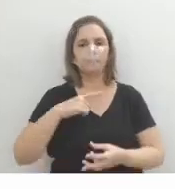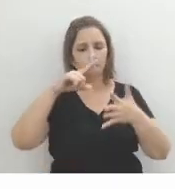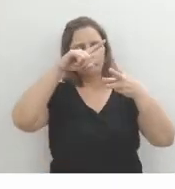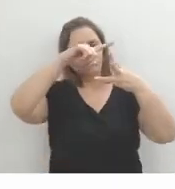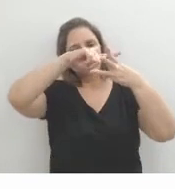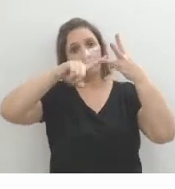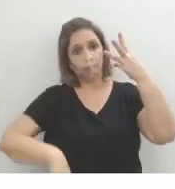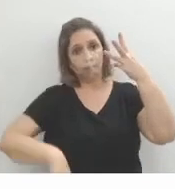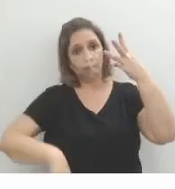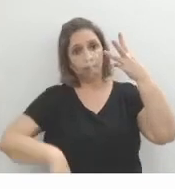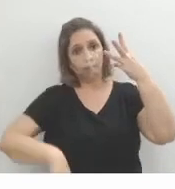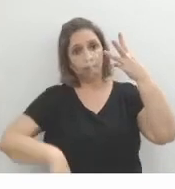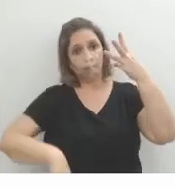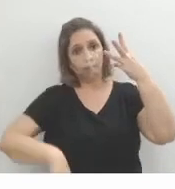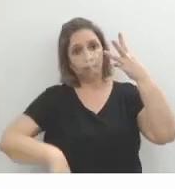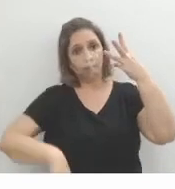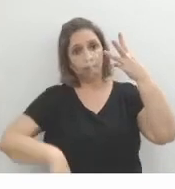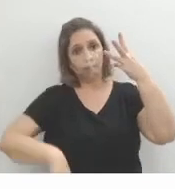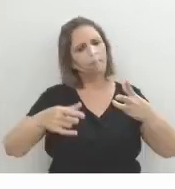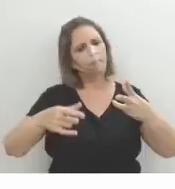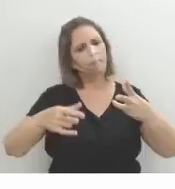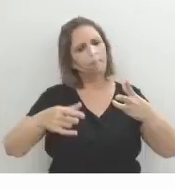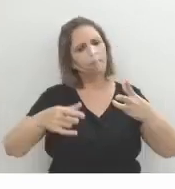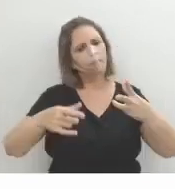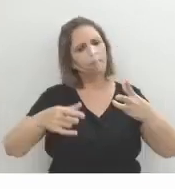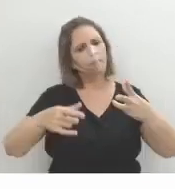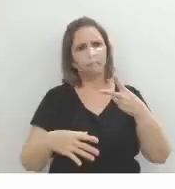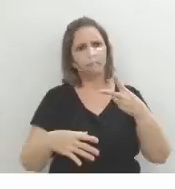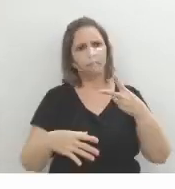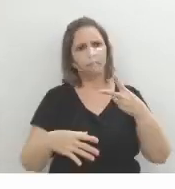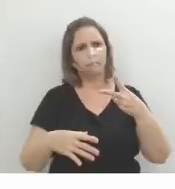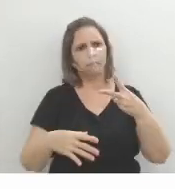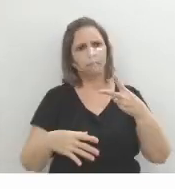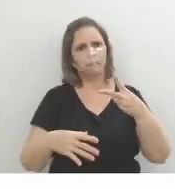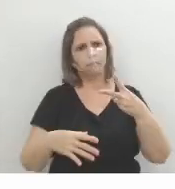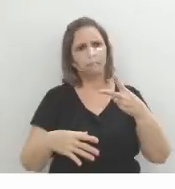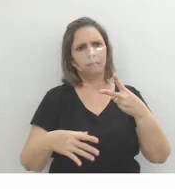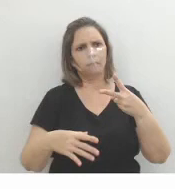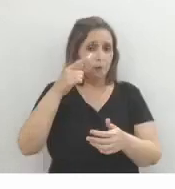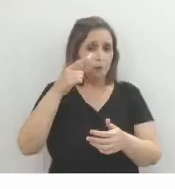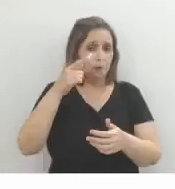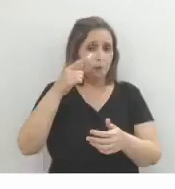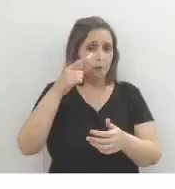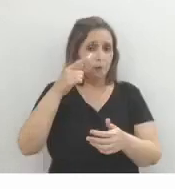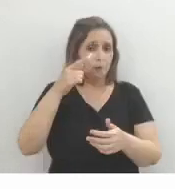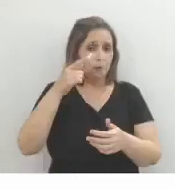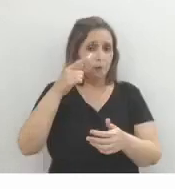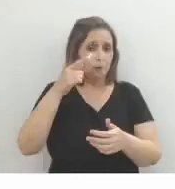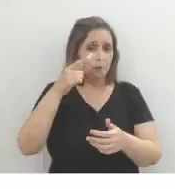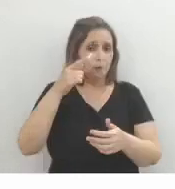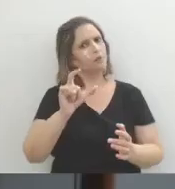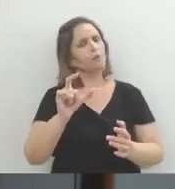Memórias Póstumas de Brasileira de a gente já falou na aula de segunda-feira, né? O livro que se criou o Marco do Realismo no Brasil, publicado em